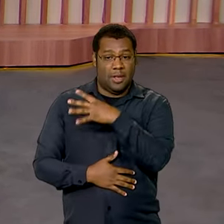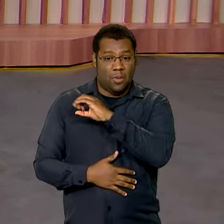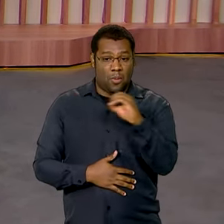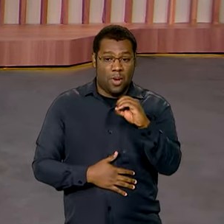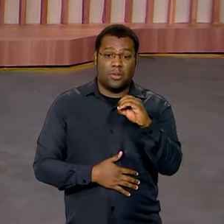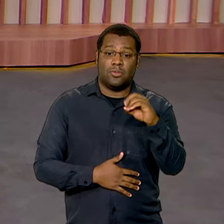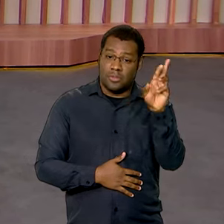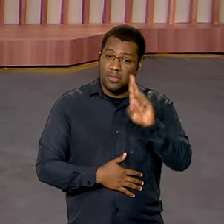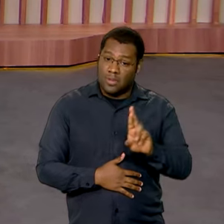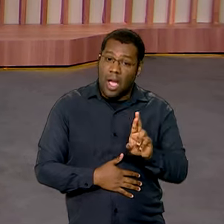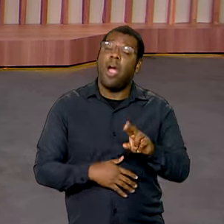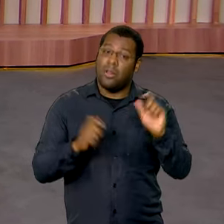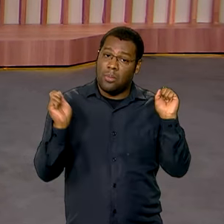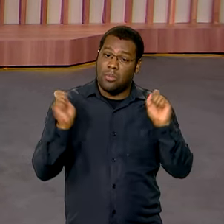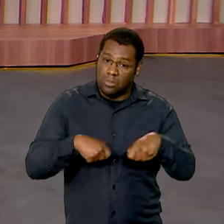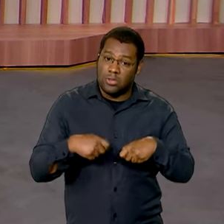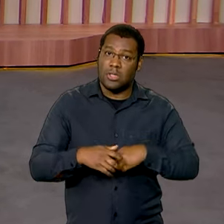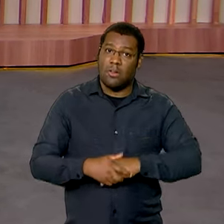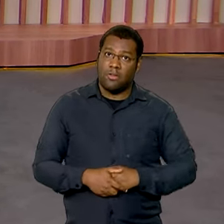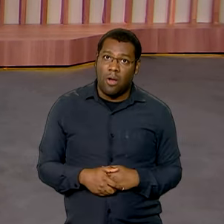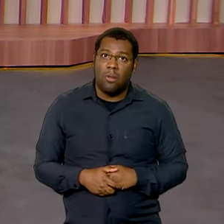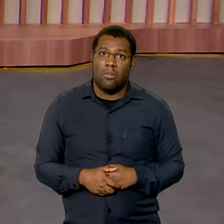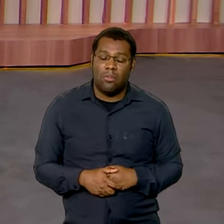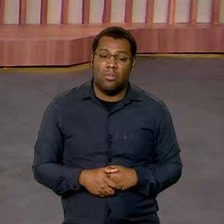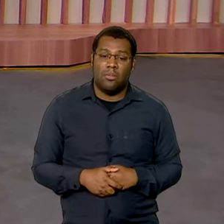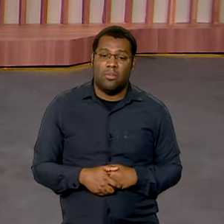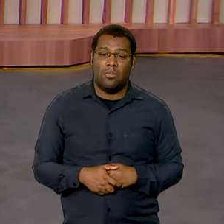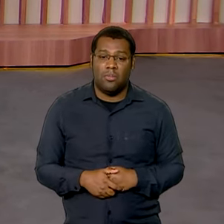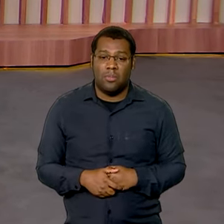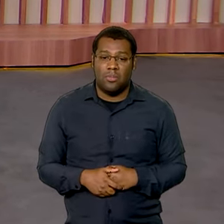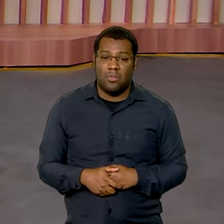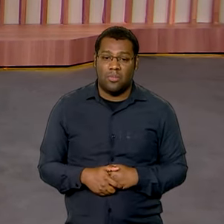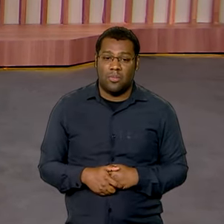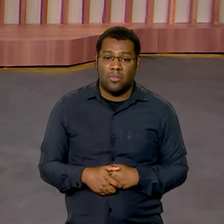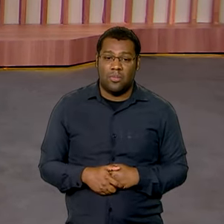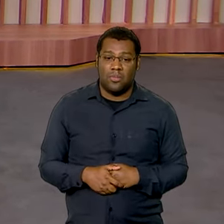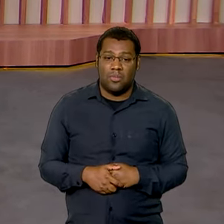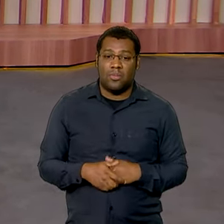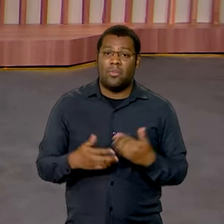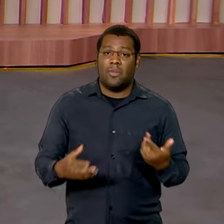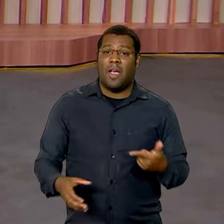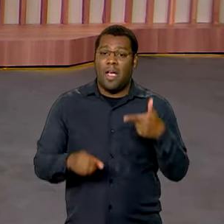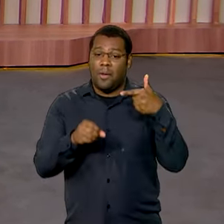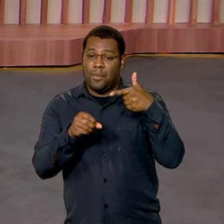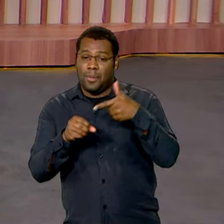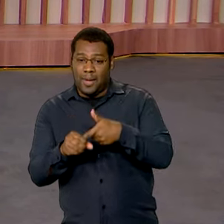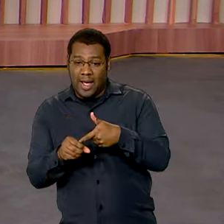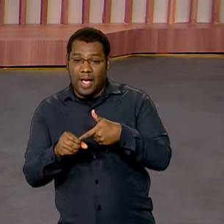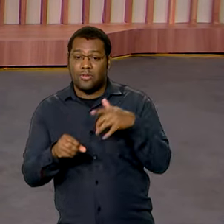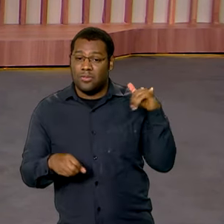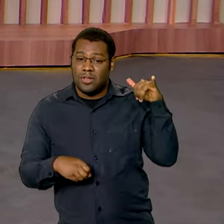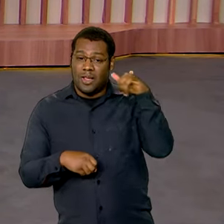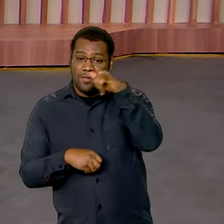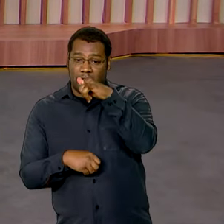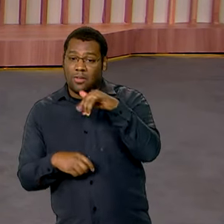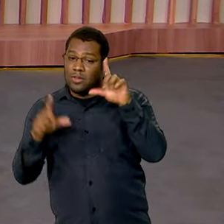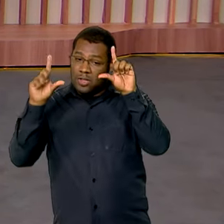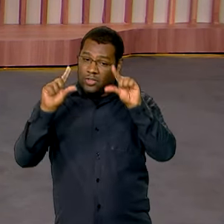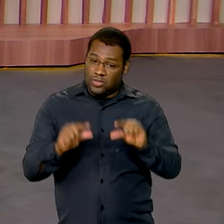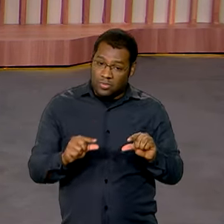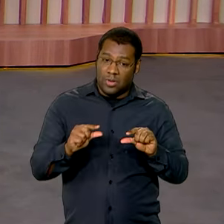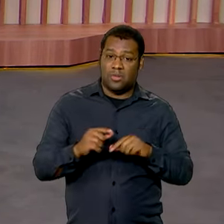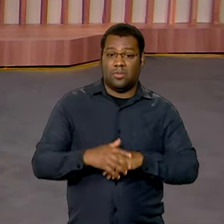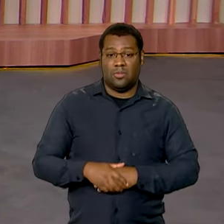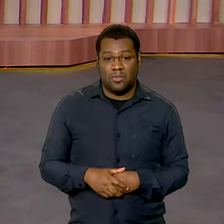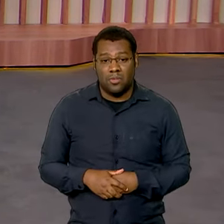precisa é disso. Houve uma redução no valor do querosene de aviação e eu até perguntei para ele se isso impactaria no